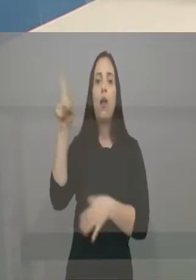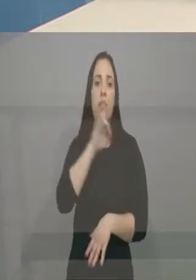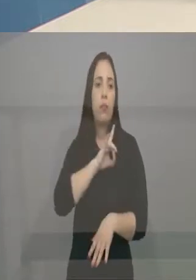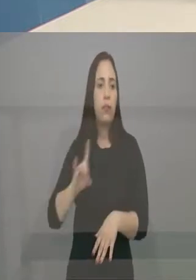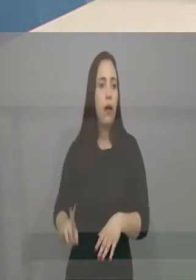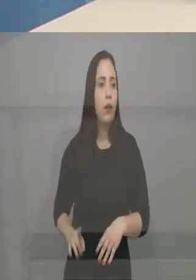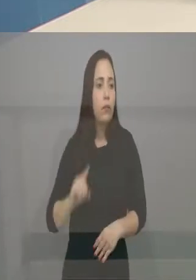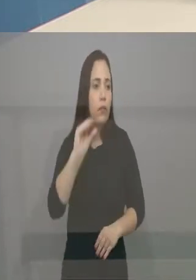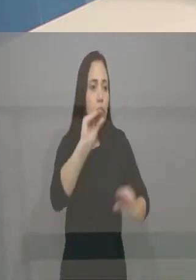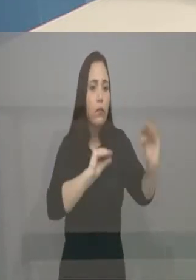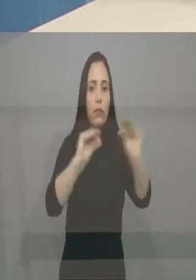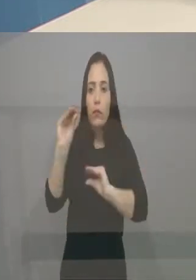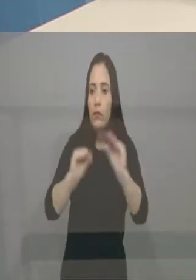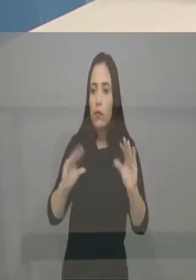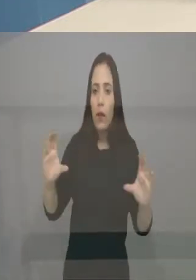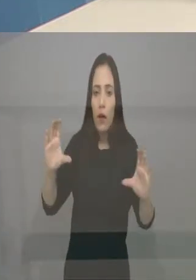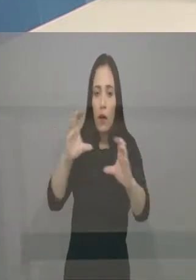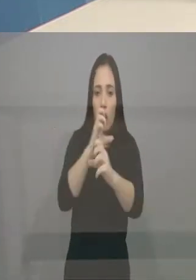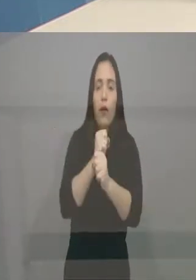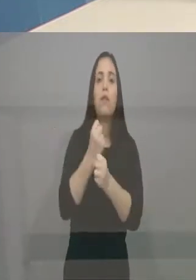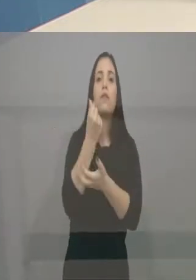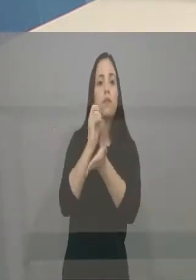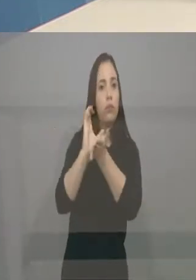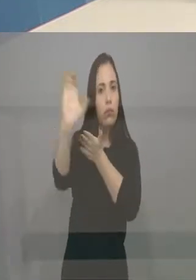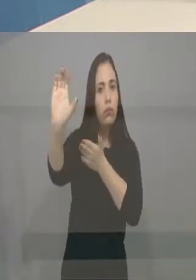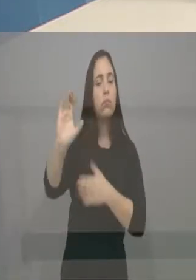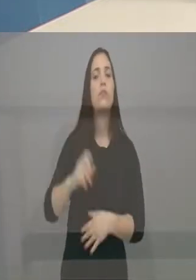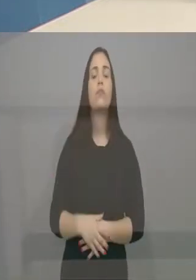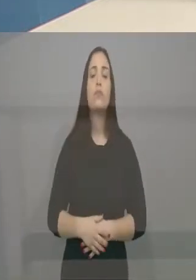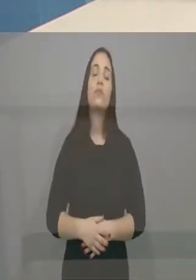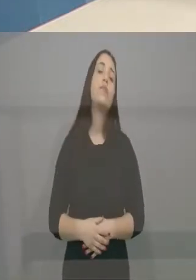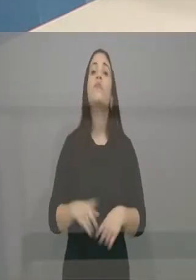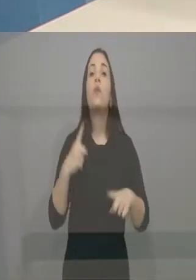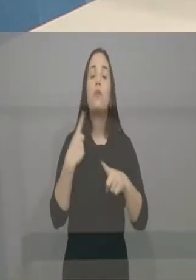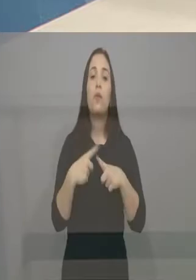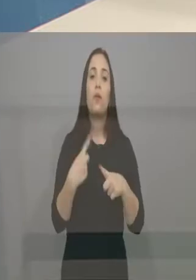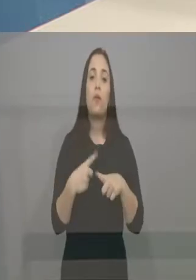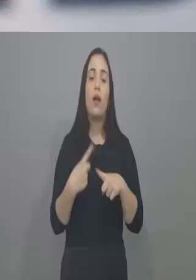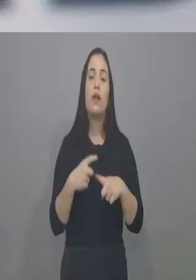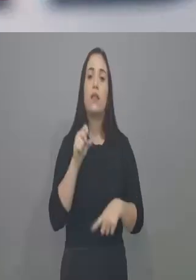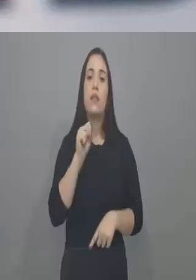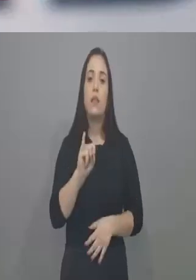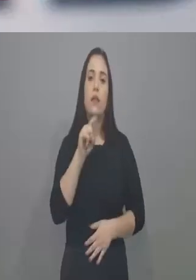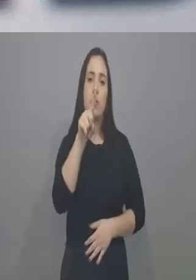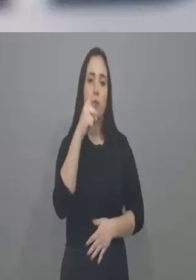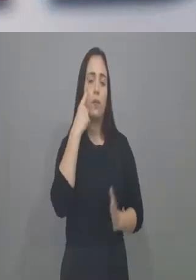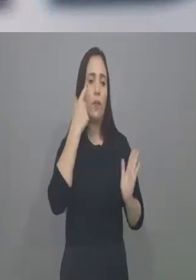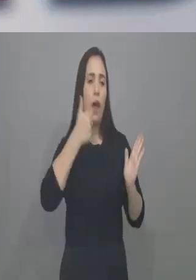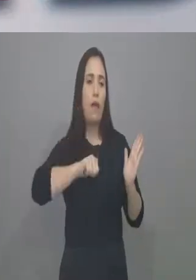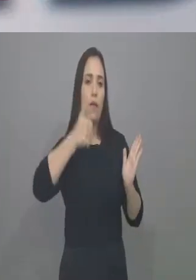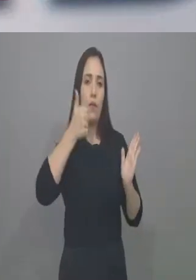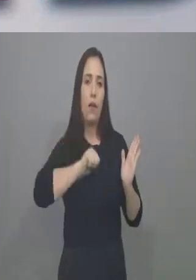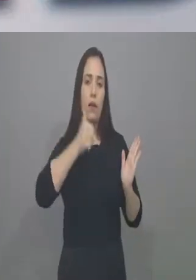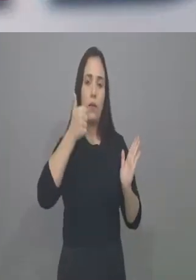une, né? E cada um bota a sua parte e tenta salvar aquele hospital, não é isso? É, porque é seguinte, se você for fazer uma análise,